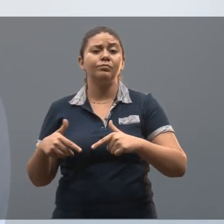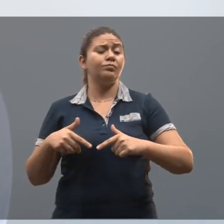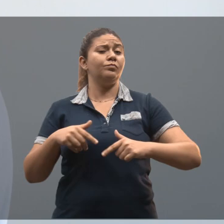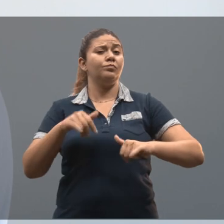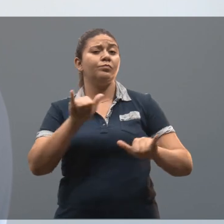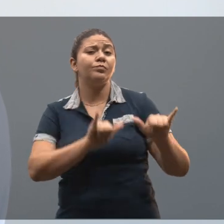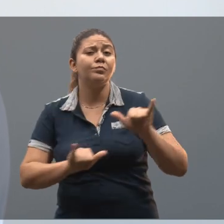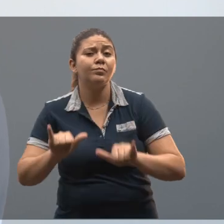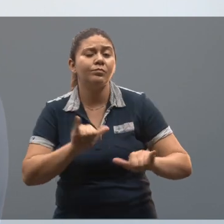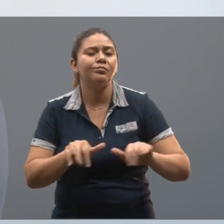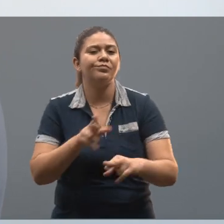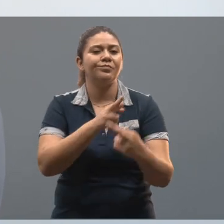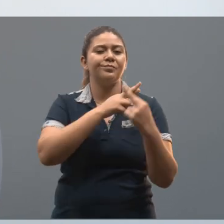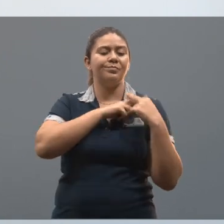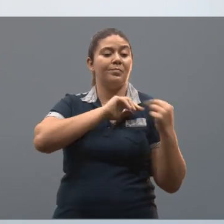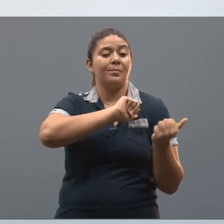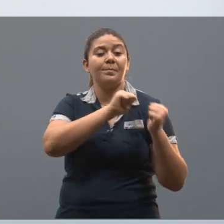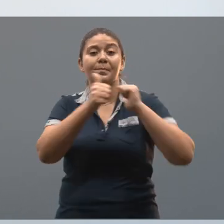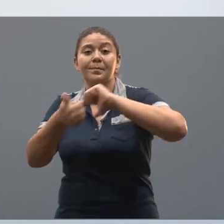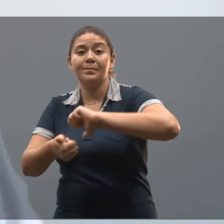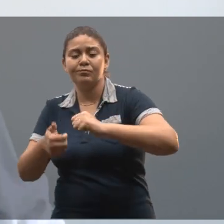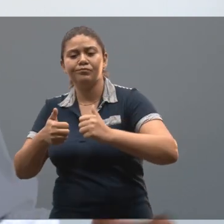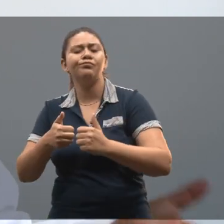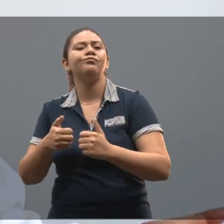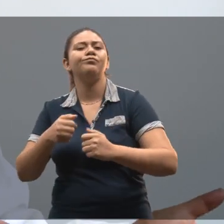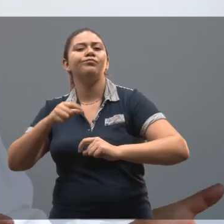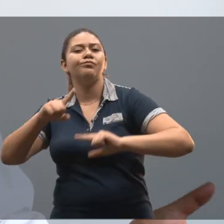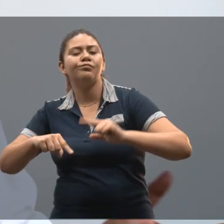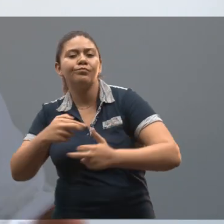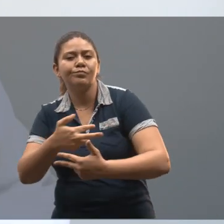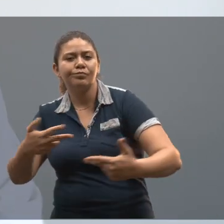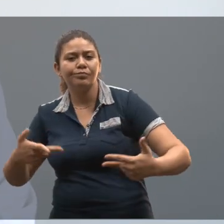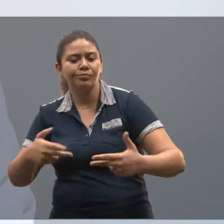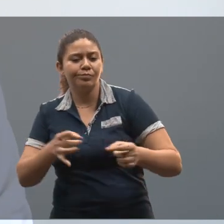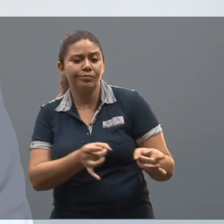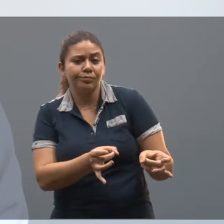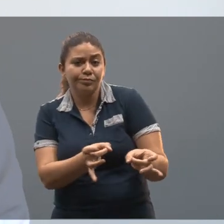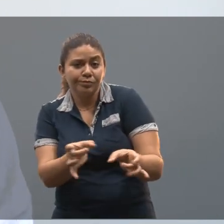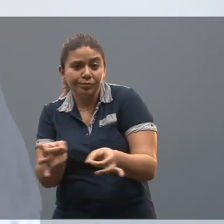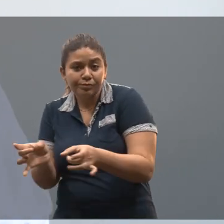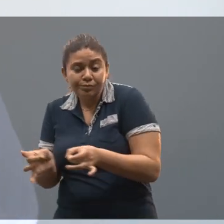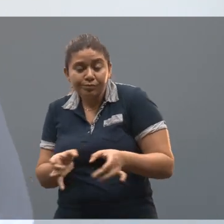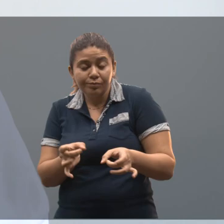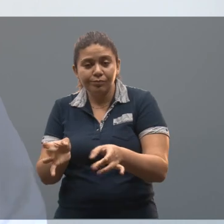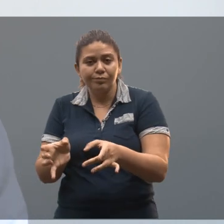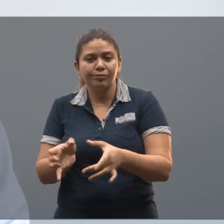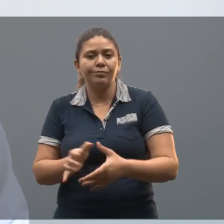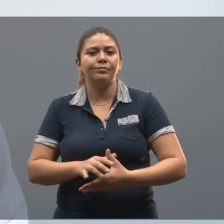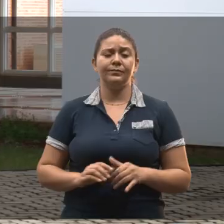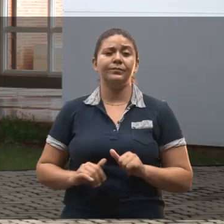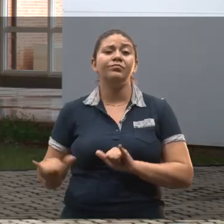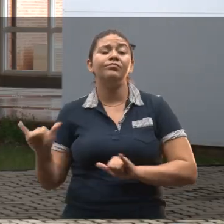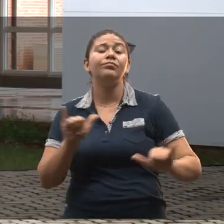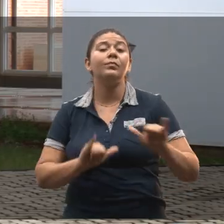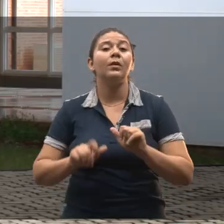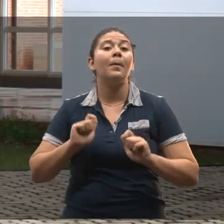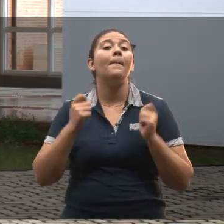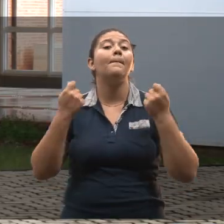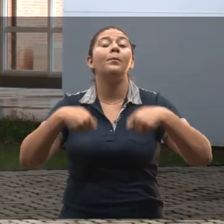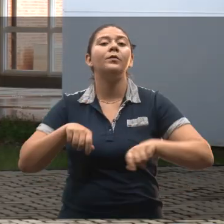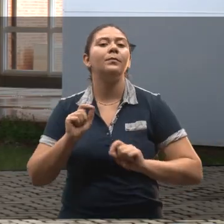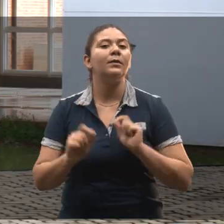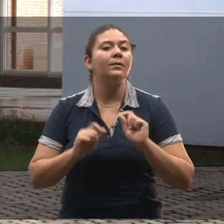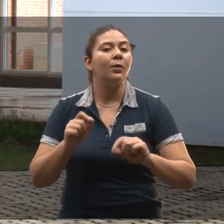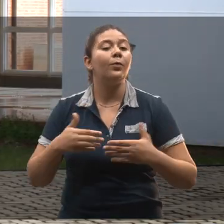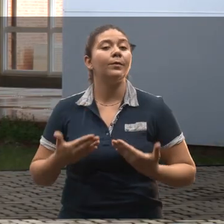o químico é responsável pela transformação dos reagentes nos produtos que você quer vender, que você quer fazer. A área de química